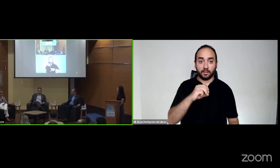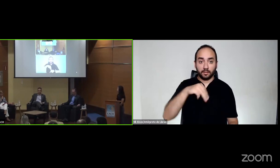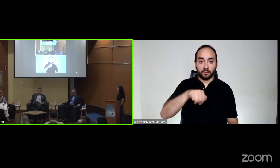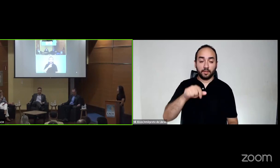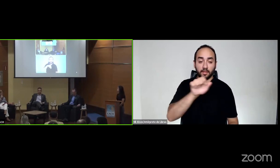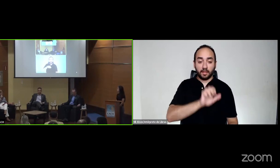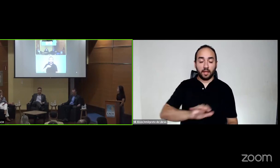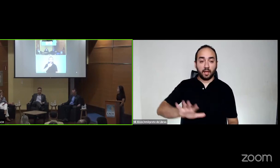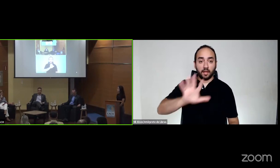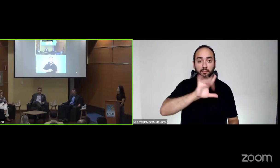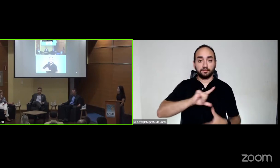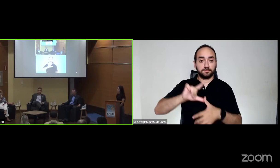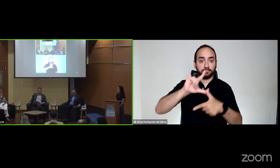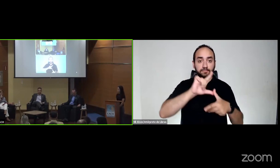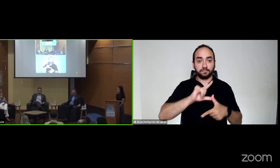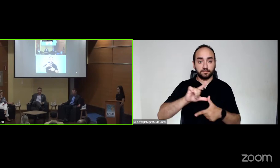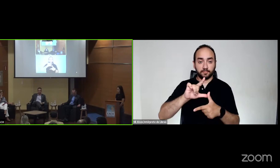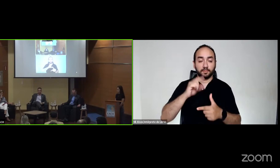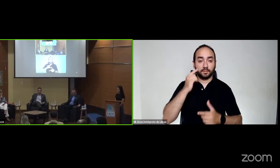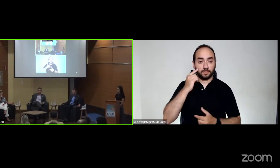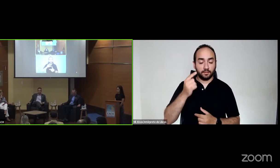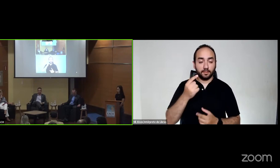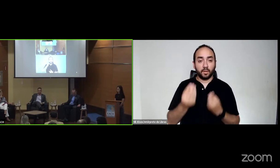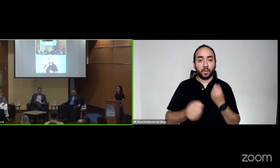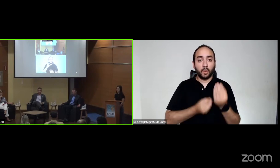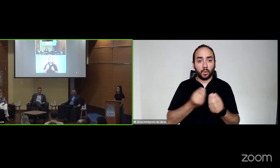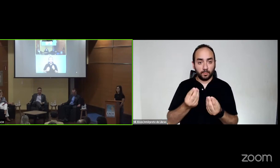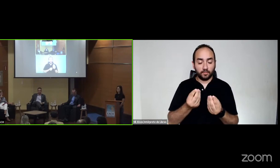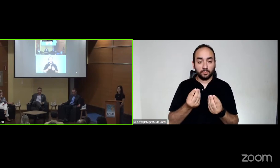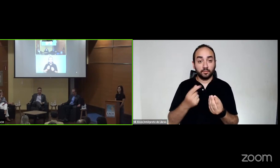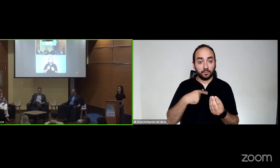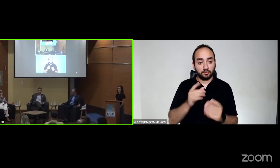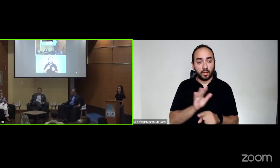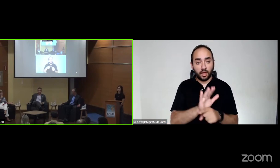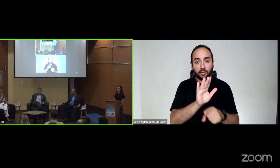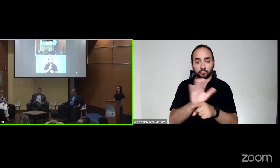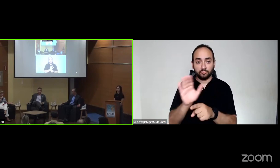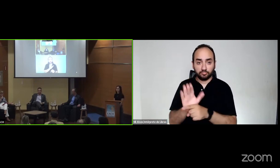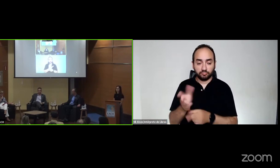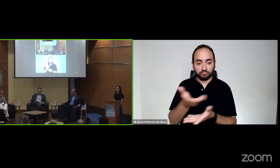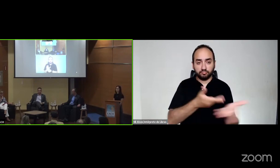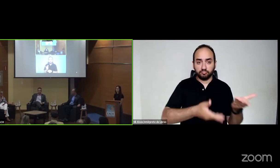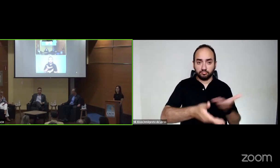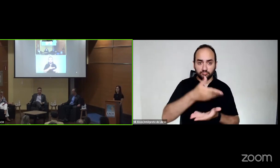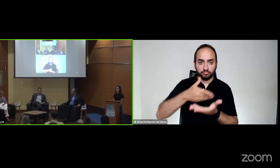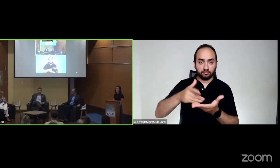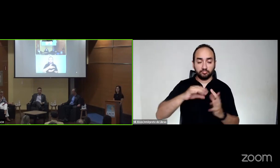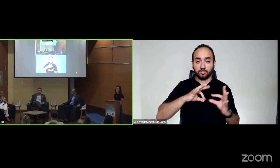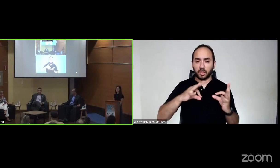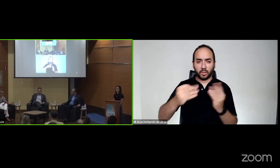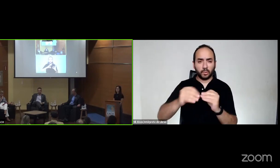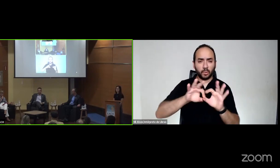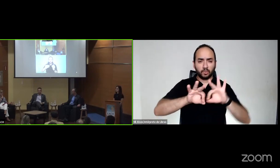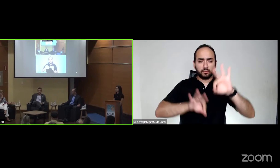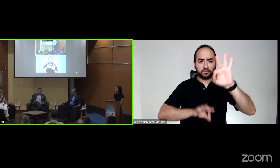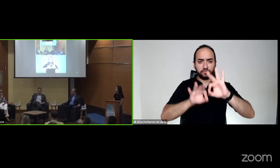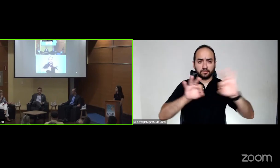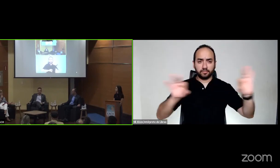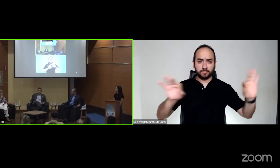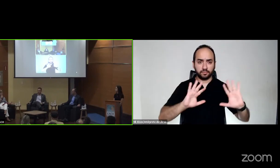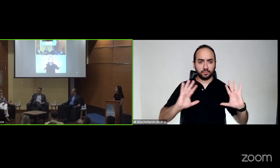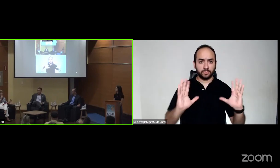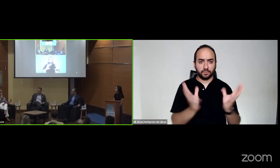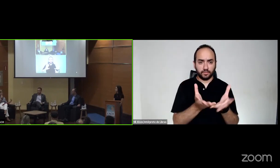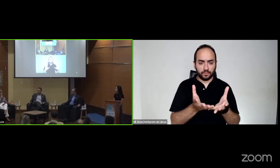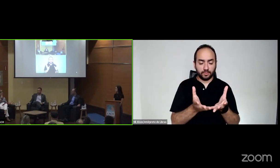Latina, e, assim, contribuir para a difusão do lazer em todas as suas dimensões, levando